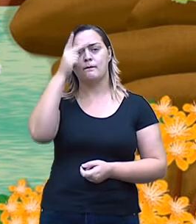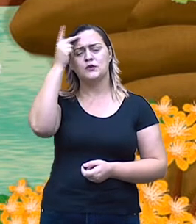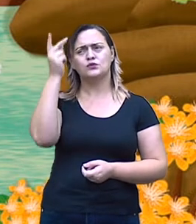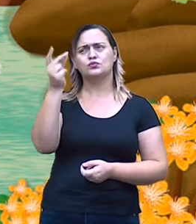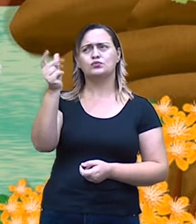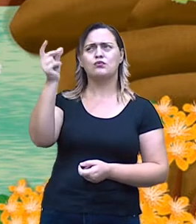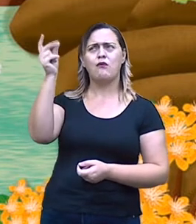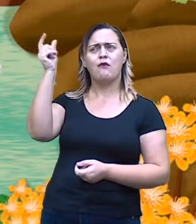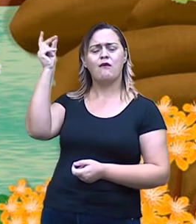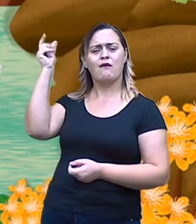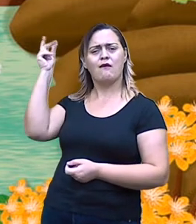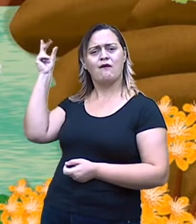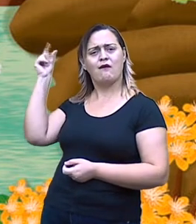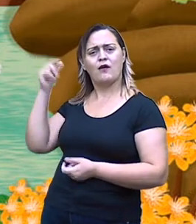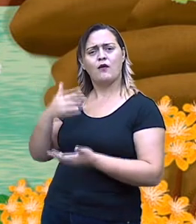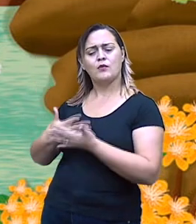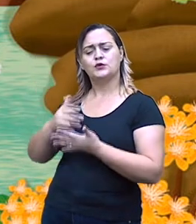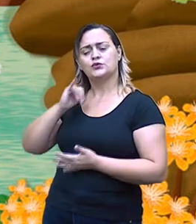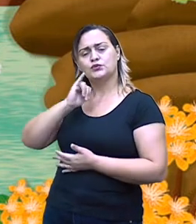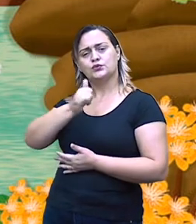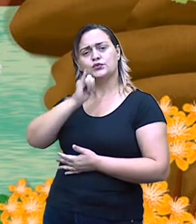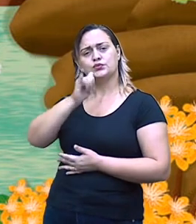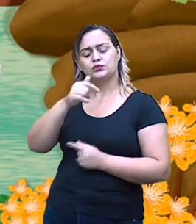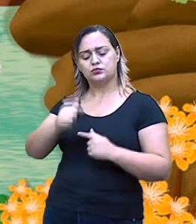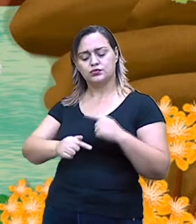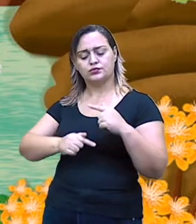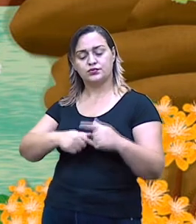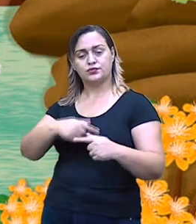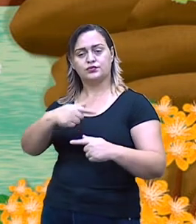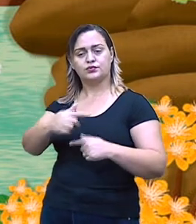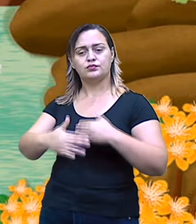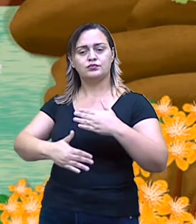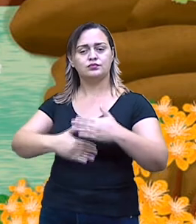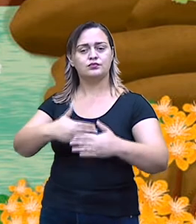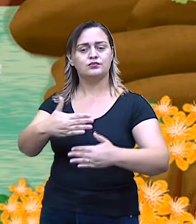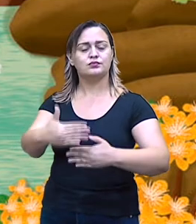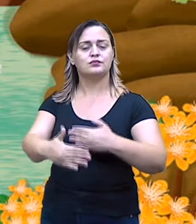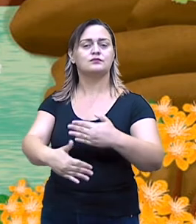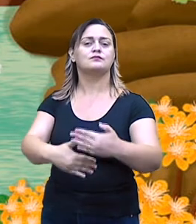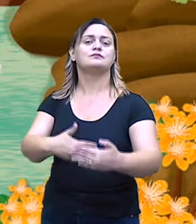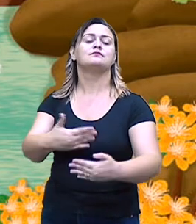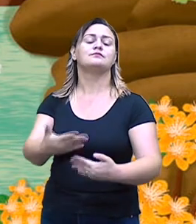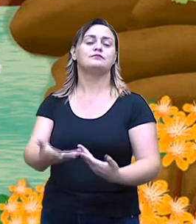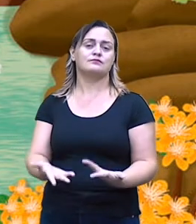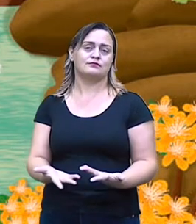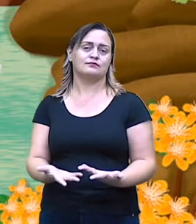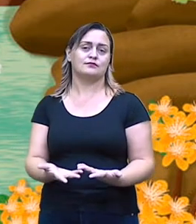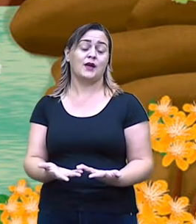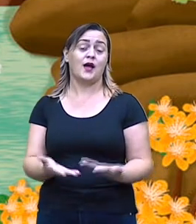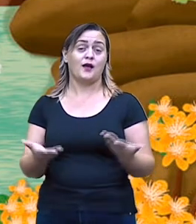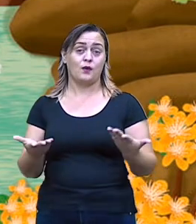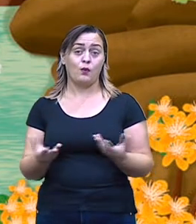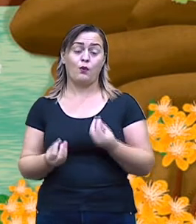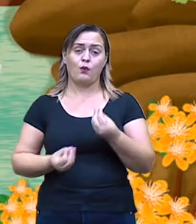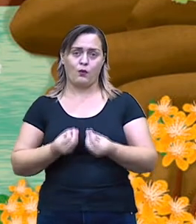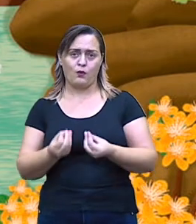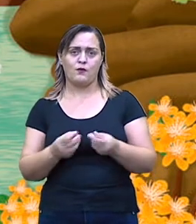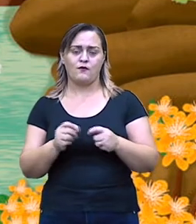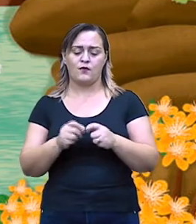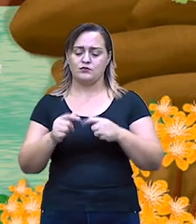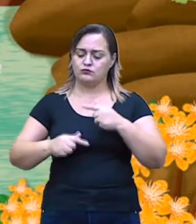Por isso, isso mesmo. Por isso, essas histórias, elas são o quê? Distorcidas. É,